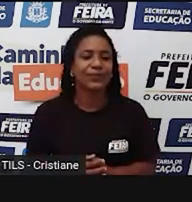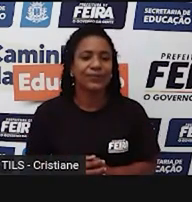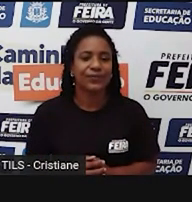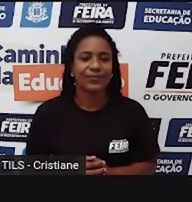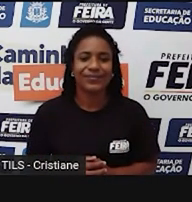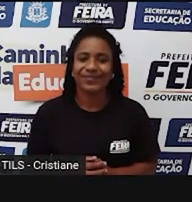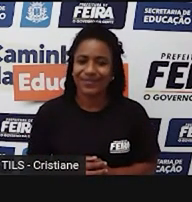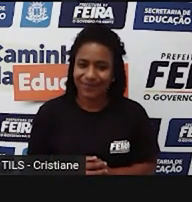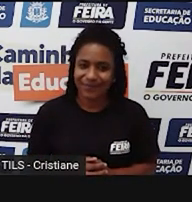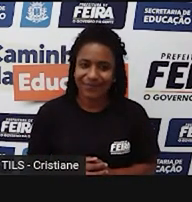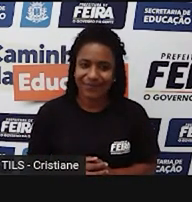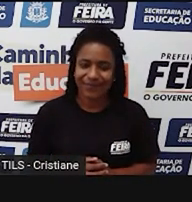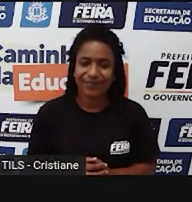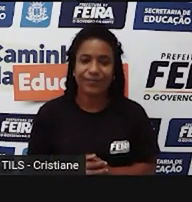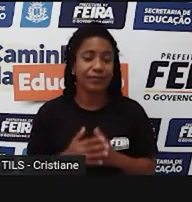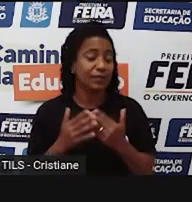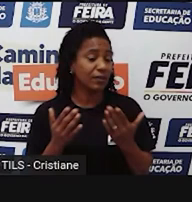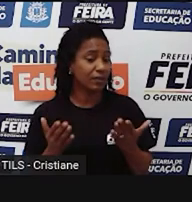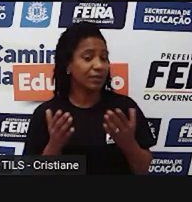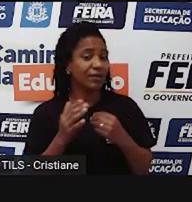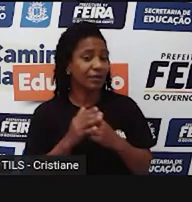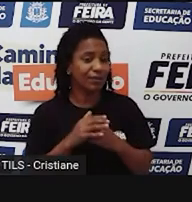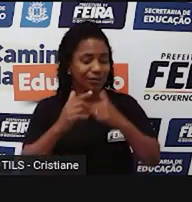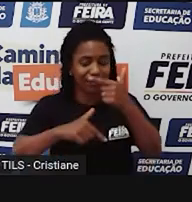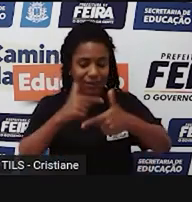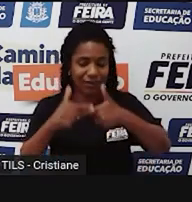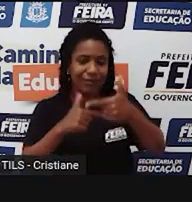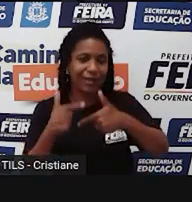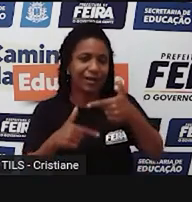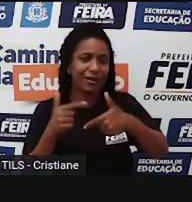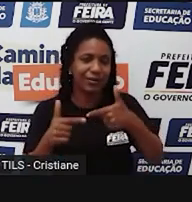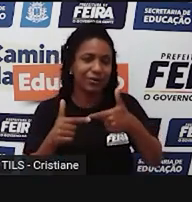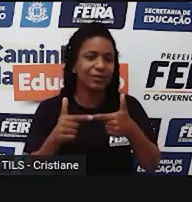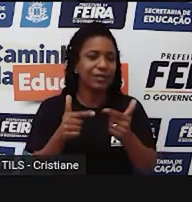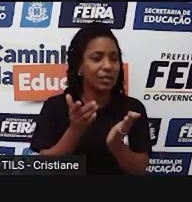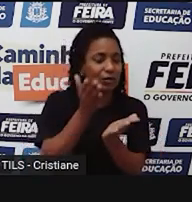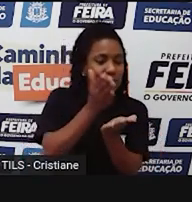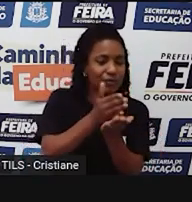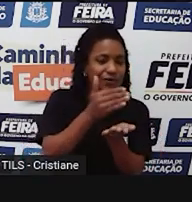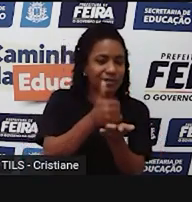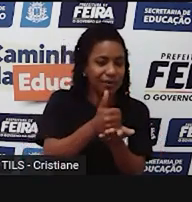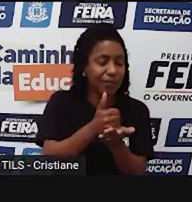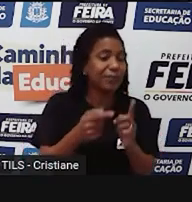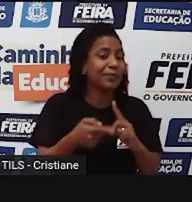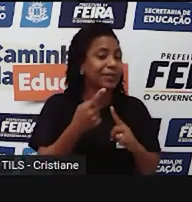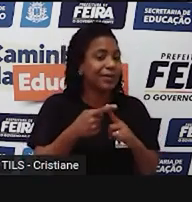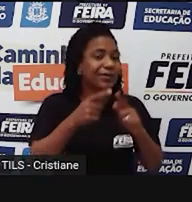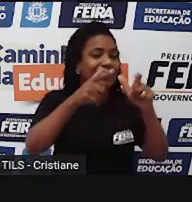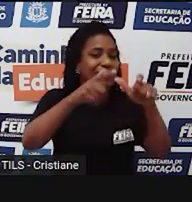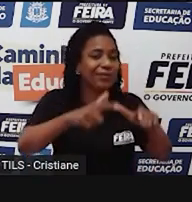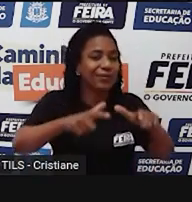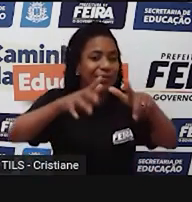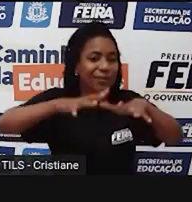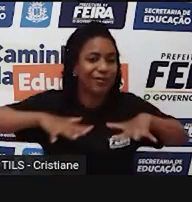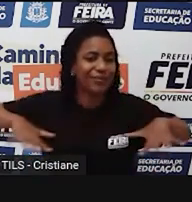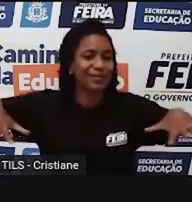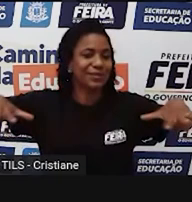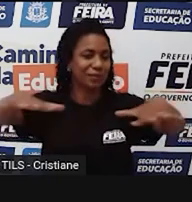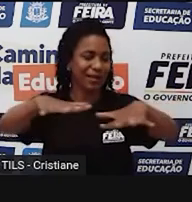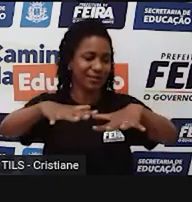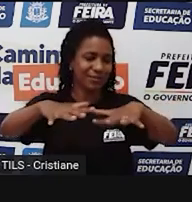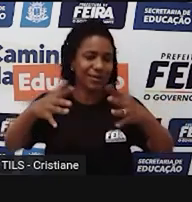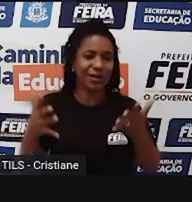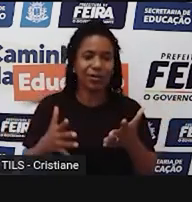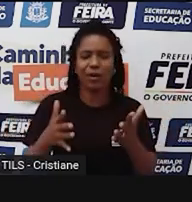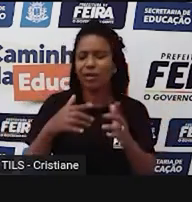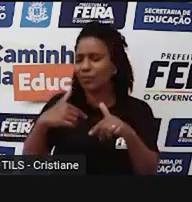Vamos lá. Bom, então, essa divisão, primeiro foi espacial, agora nós vamos ter uma divisão territorial